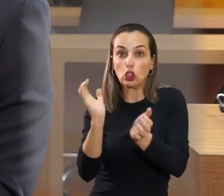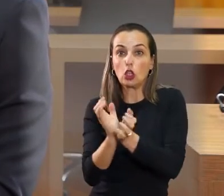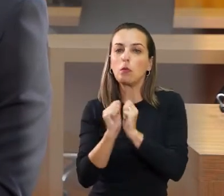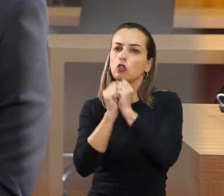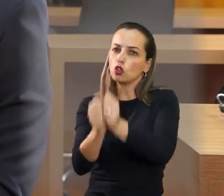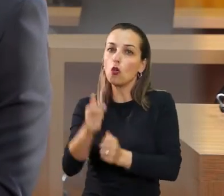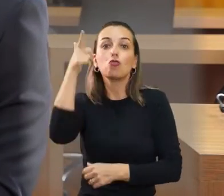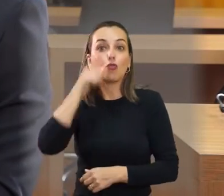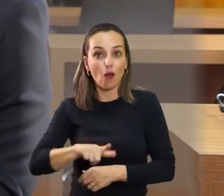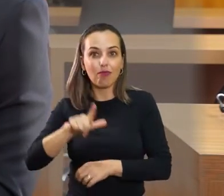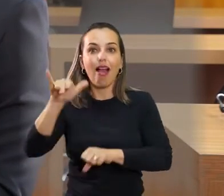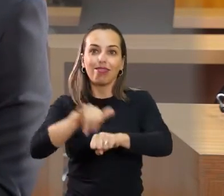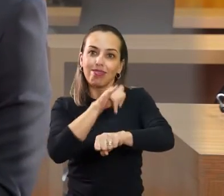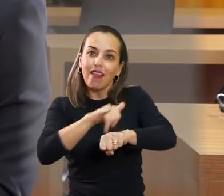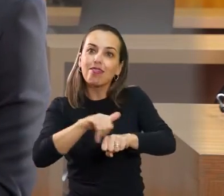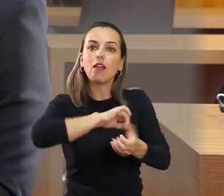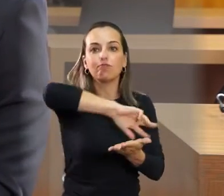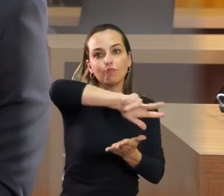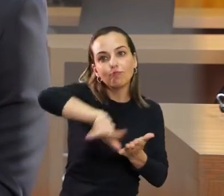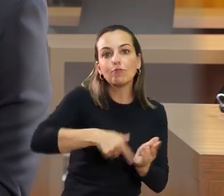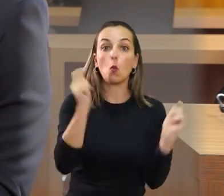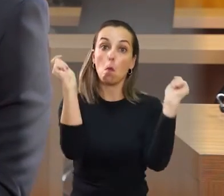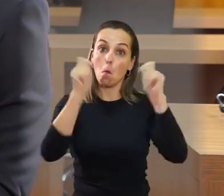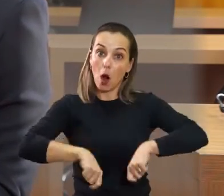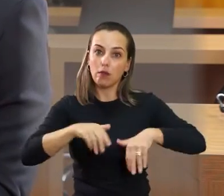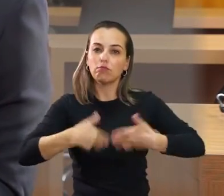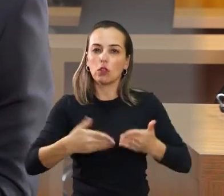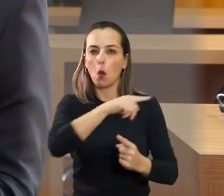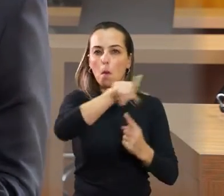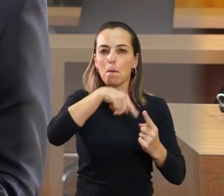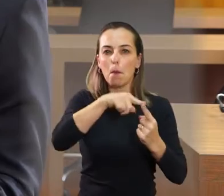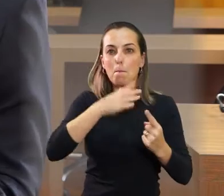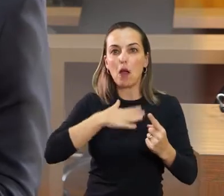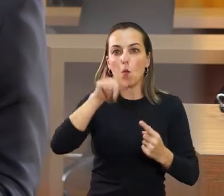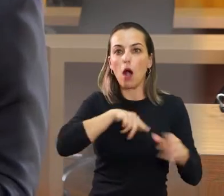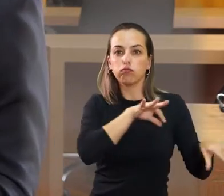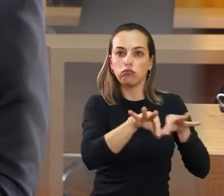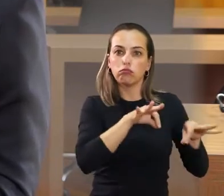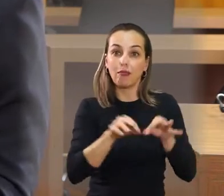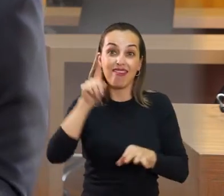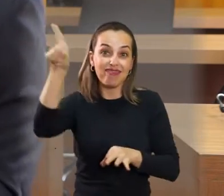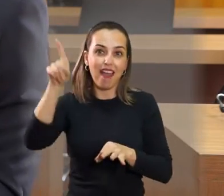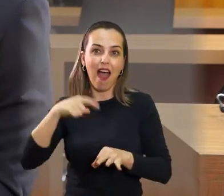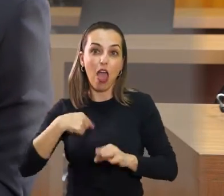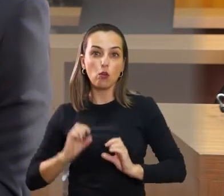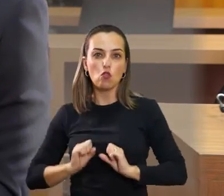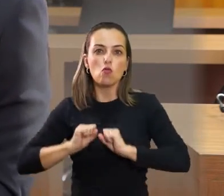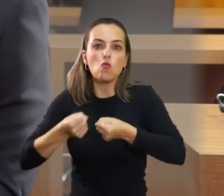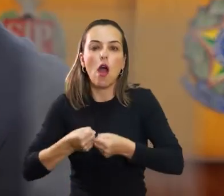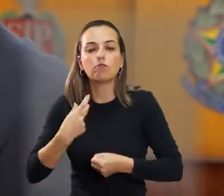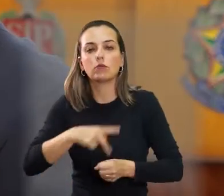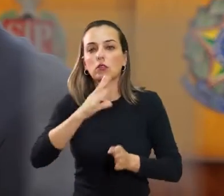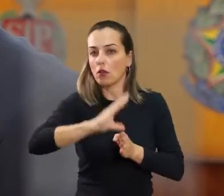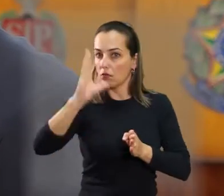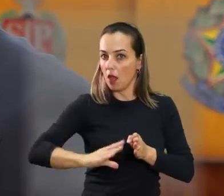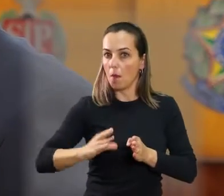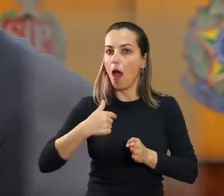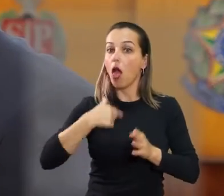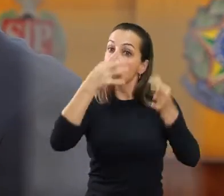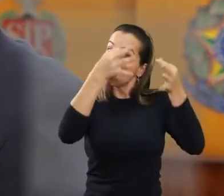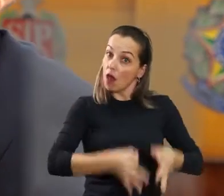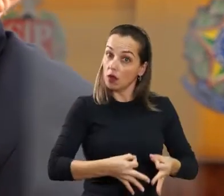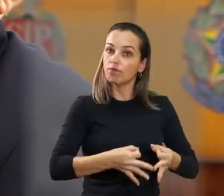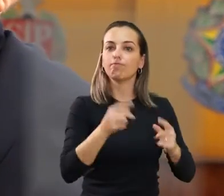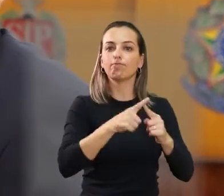fazer um multirão, dar uns negócios. Então, a minha intenção, quando eu saia daqui, que eu largue tudo redondinho o que eu vim fazer aqui. O que não pode faltar?